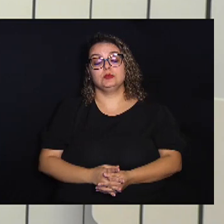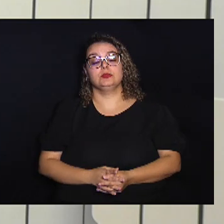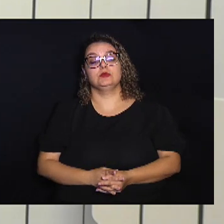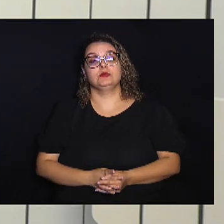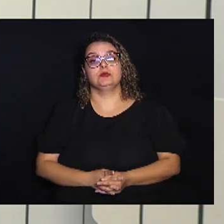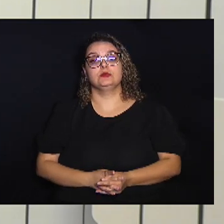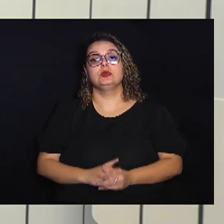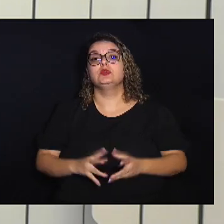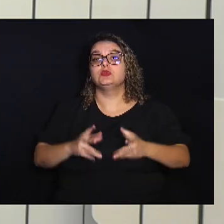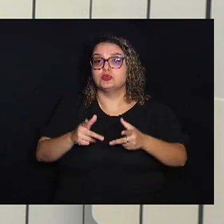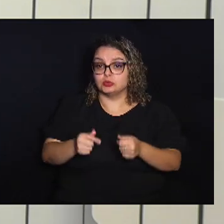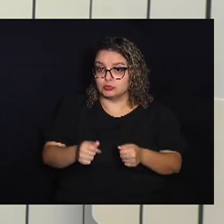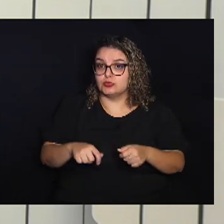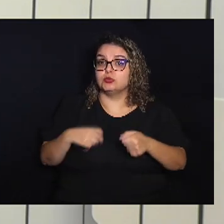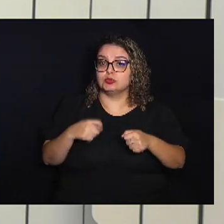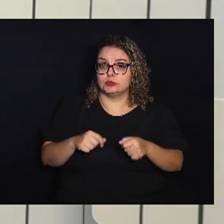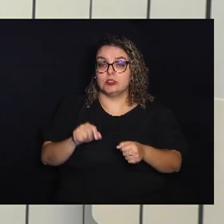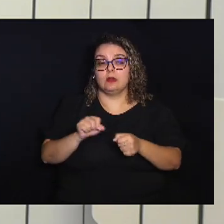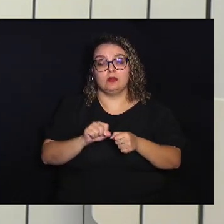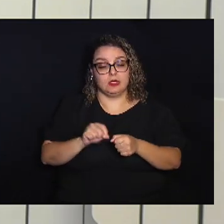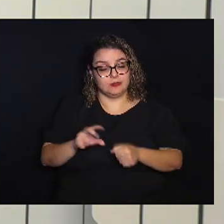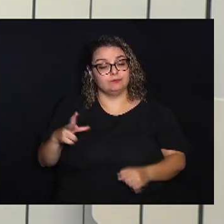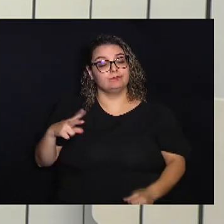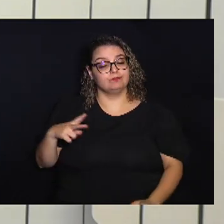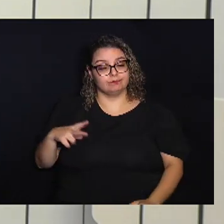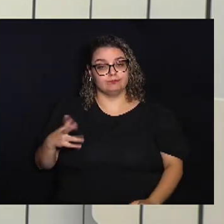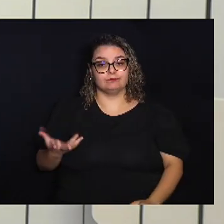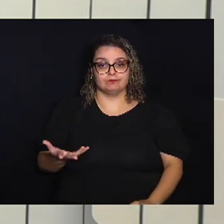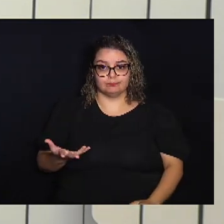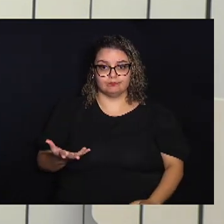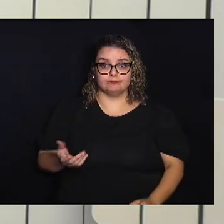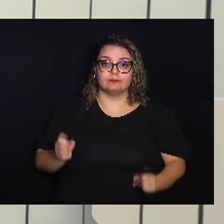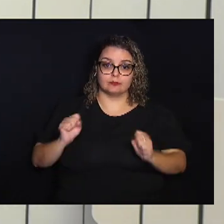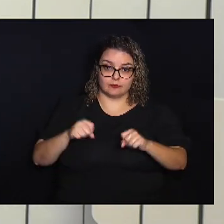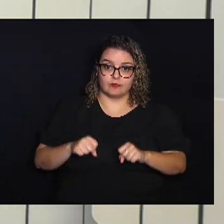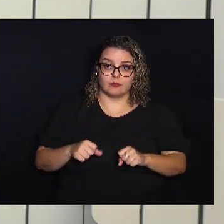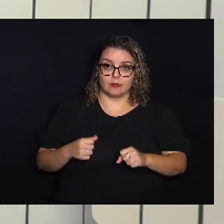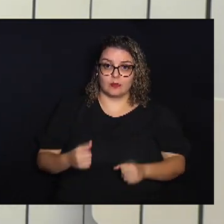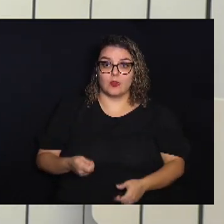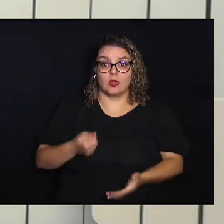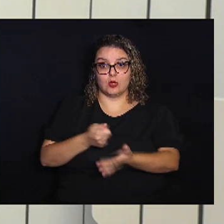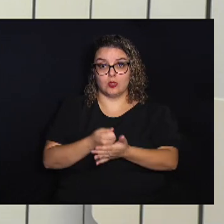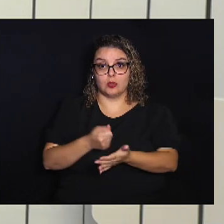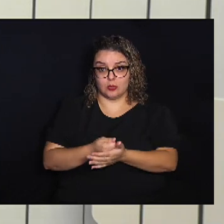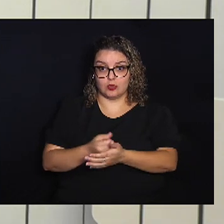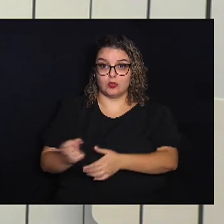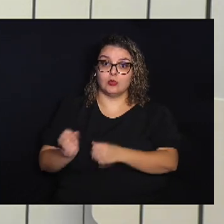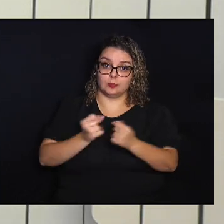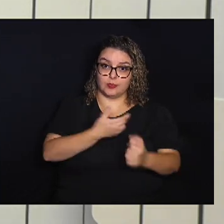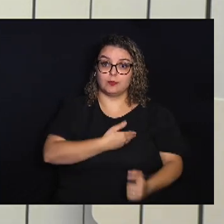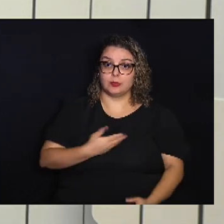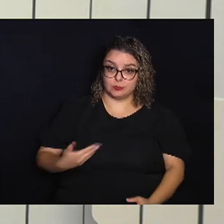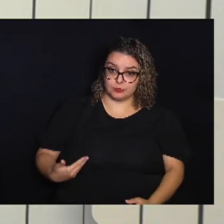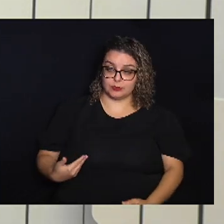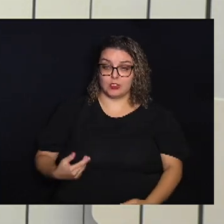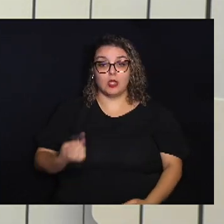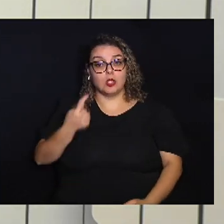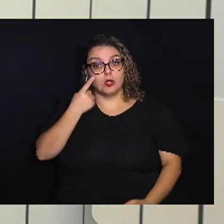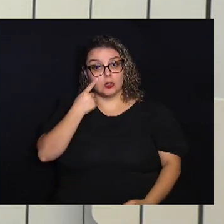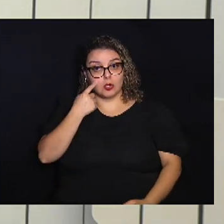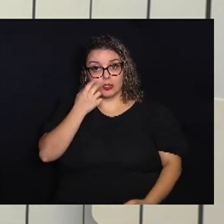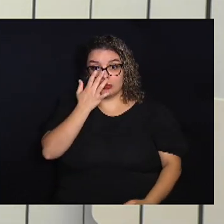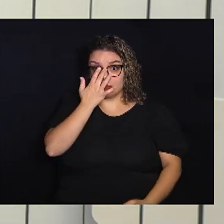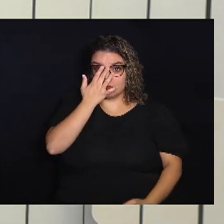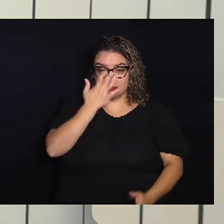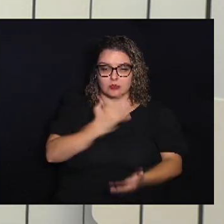Então todo mundo precisa fazer a parte E aí sim depois cobrar então do poder público E olha só Começou